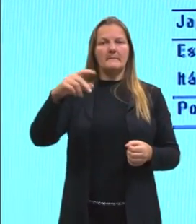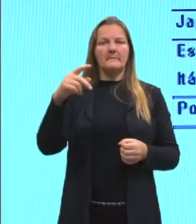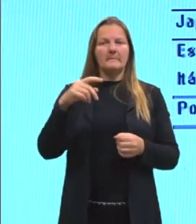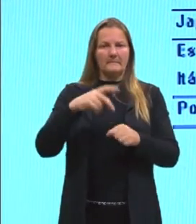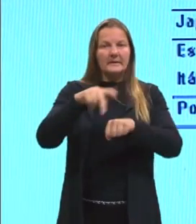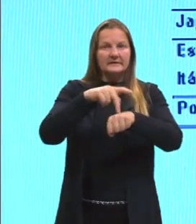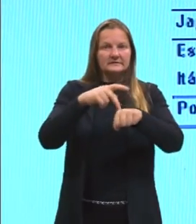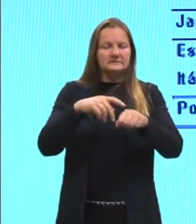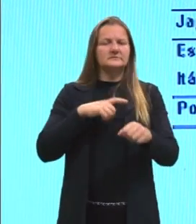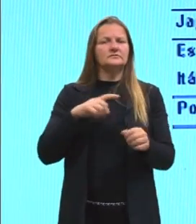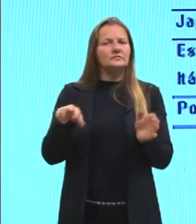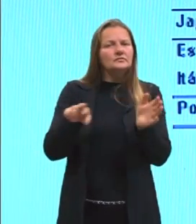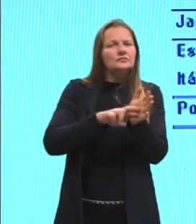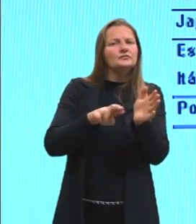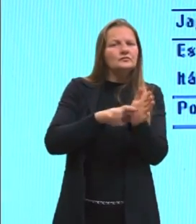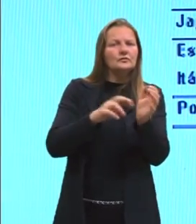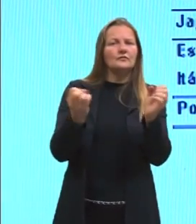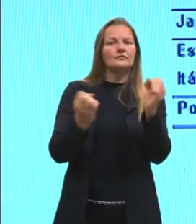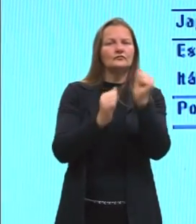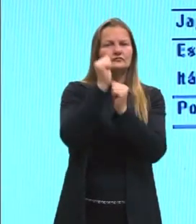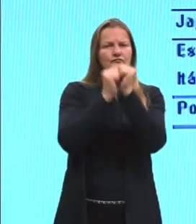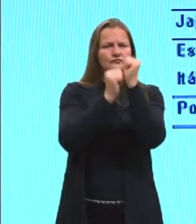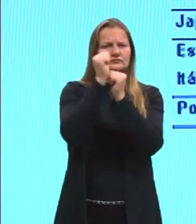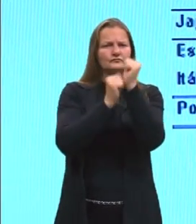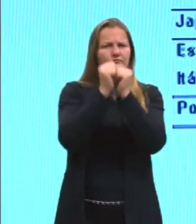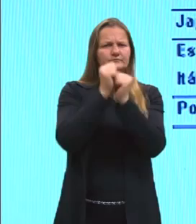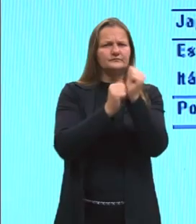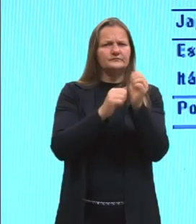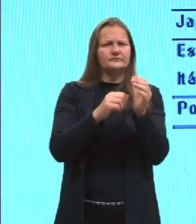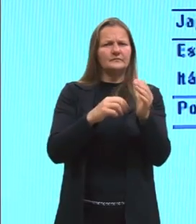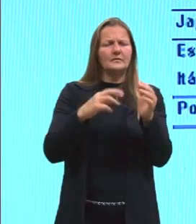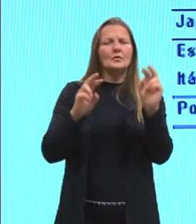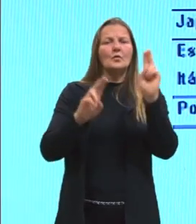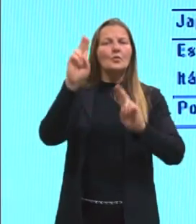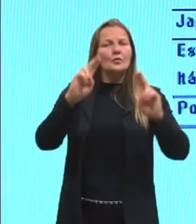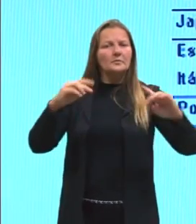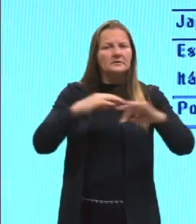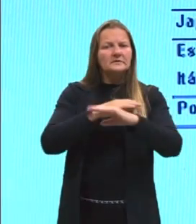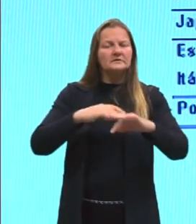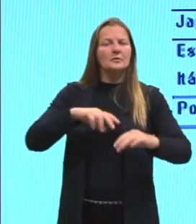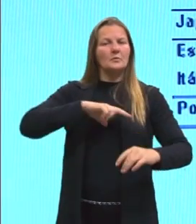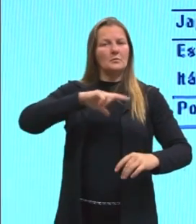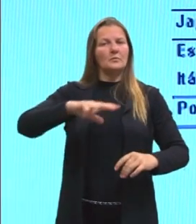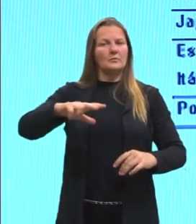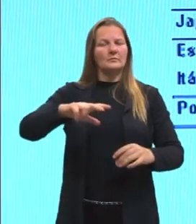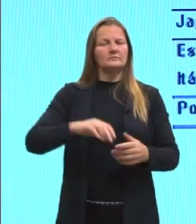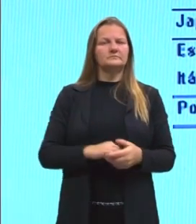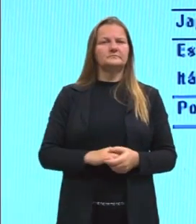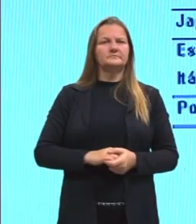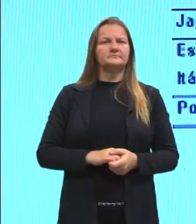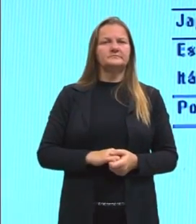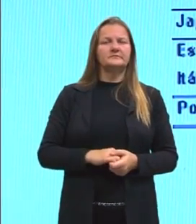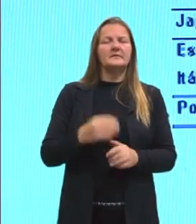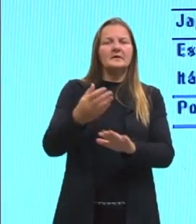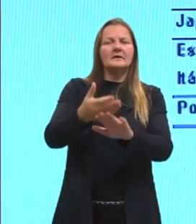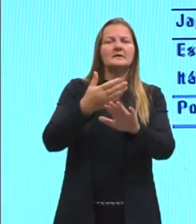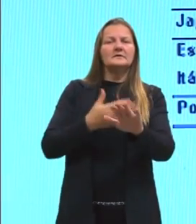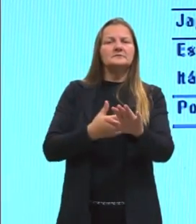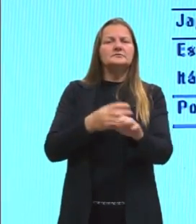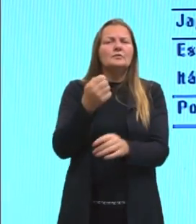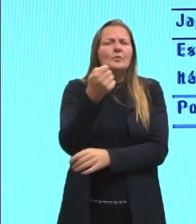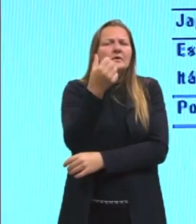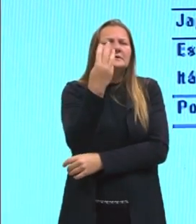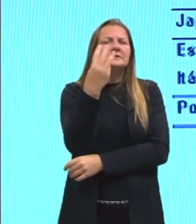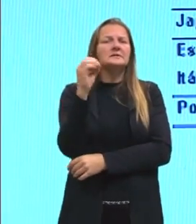muito recente também essa industrialização, essa urbanização portuguesa, tá, antes nós tínhamos, não chegava a 30